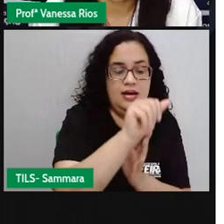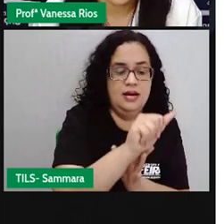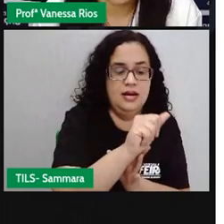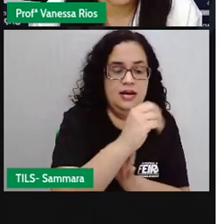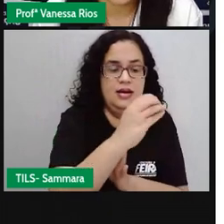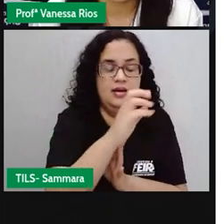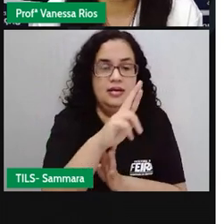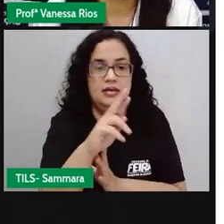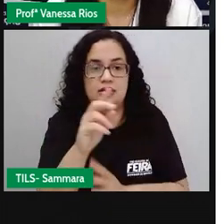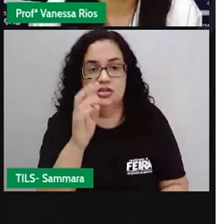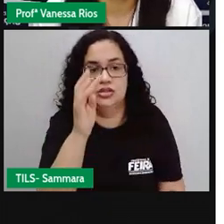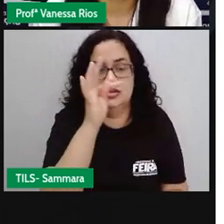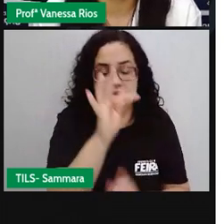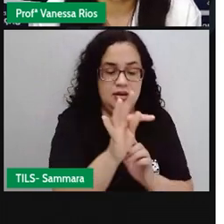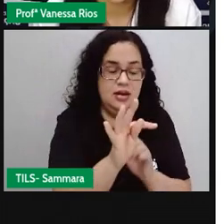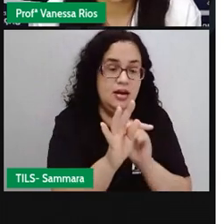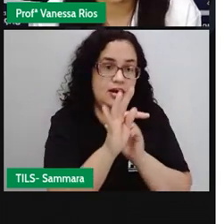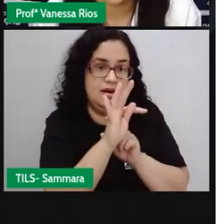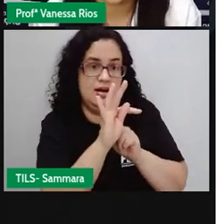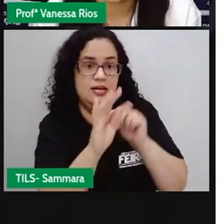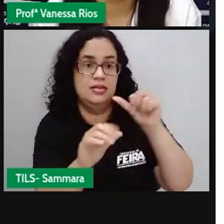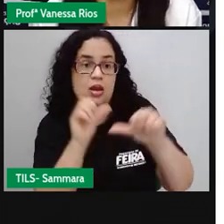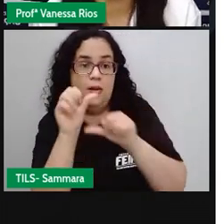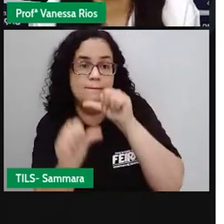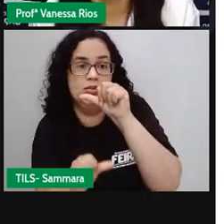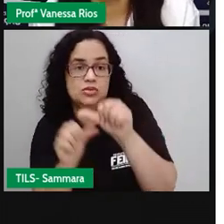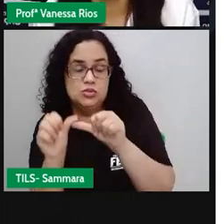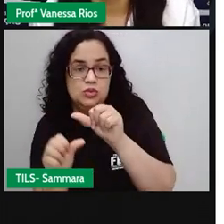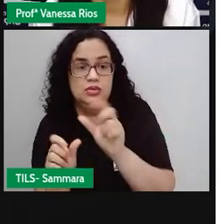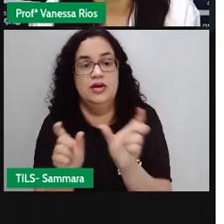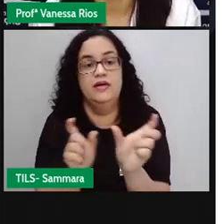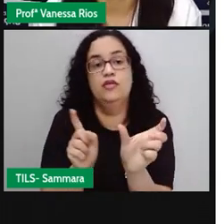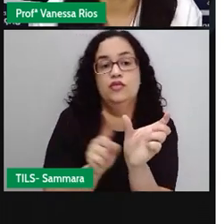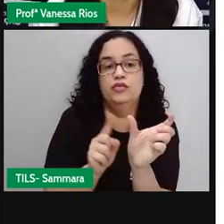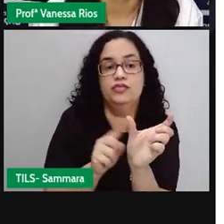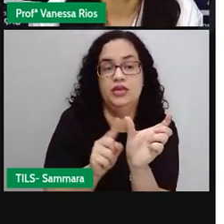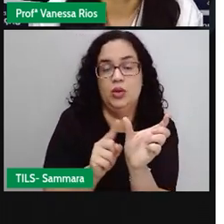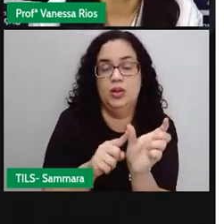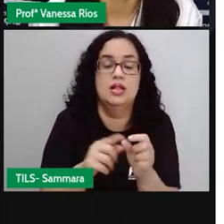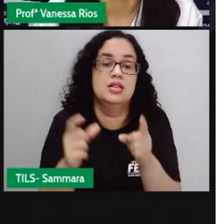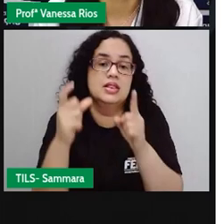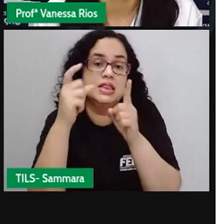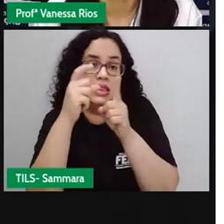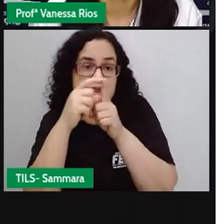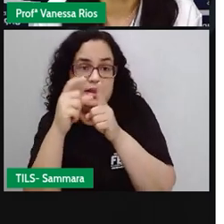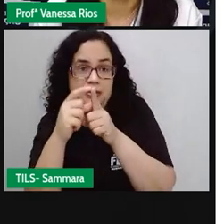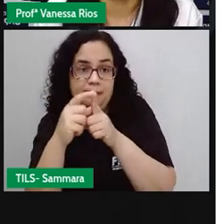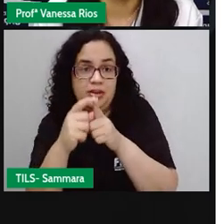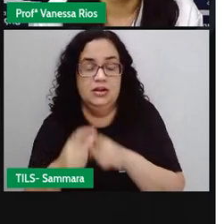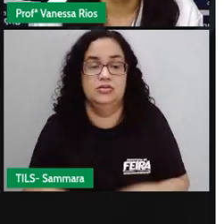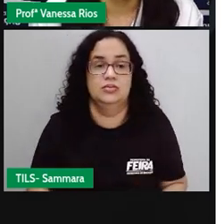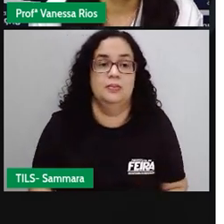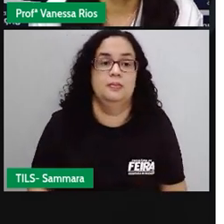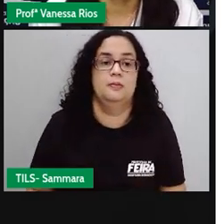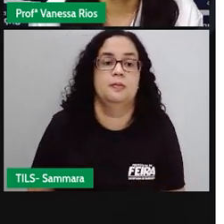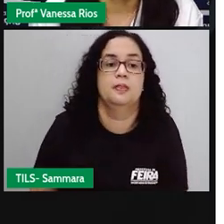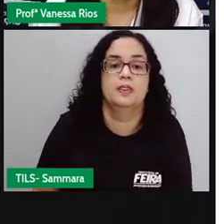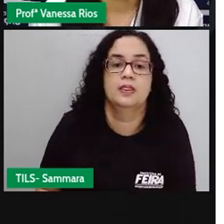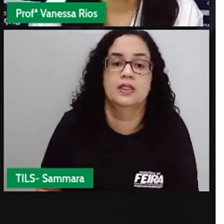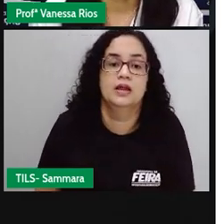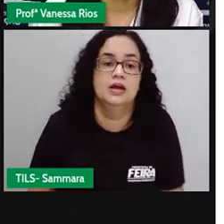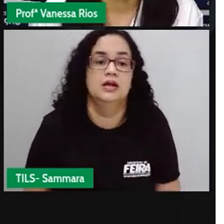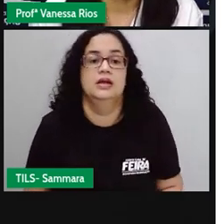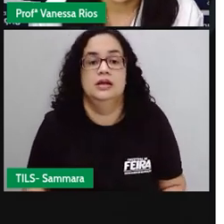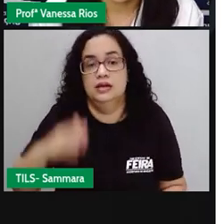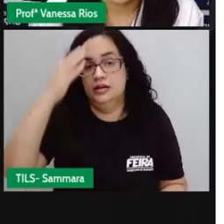sempre conservada. Vai sofrendo alterações nas terminações de acordo com o modo e também com o tempo. Então ó